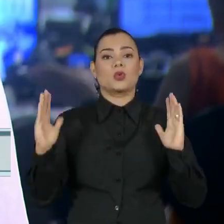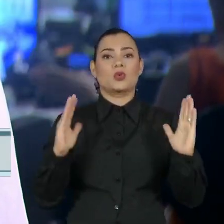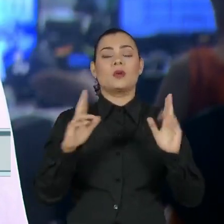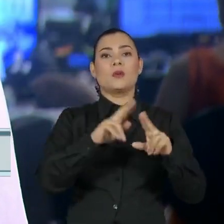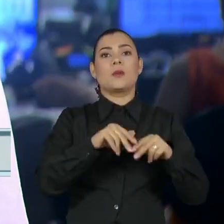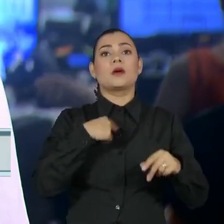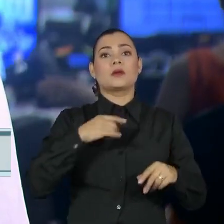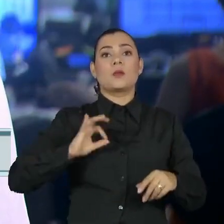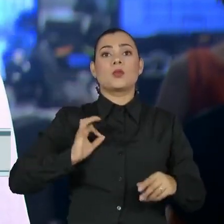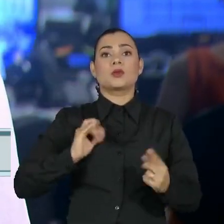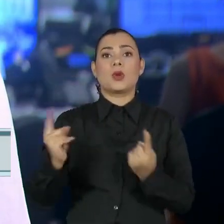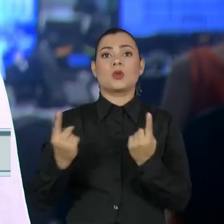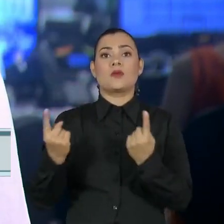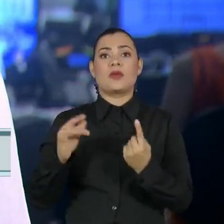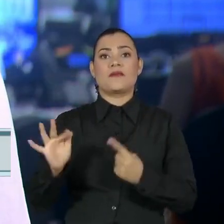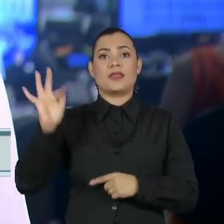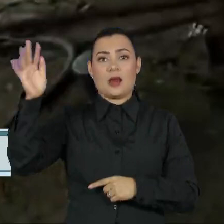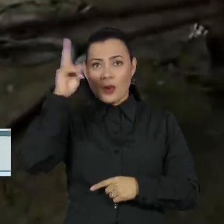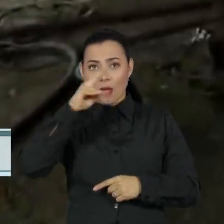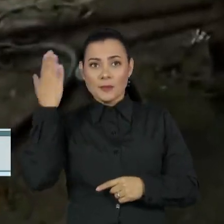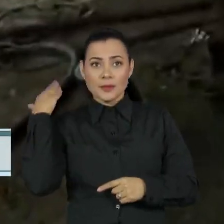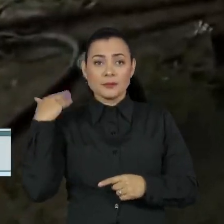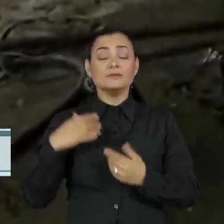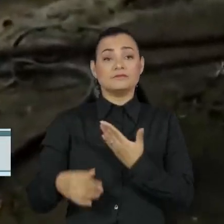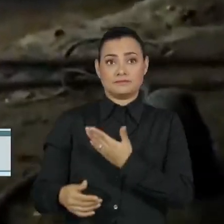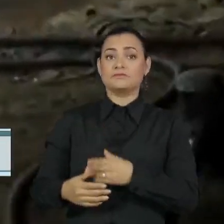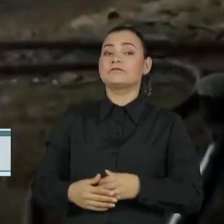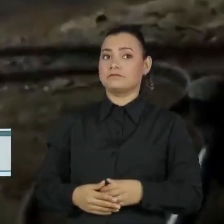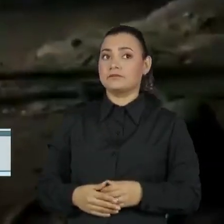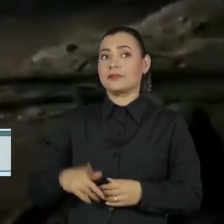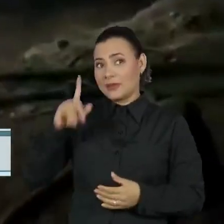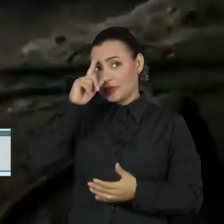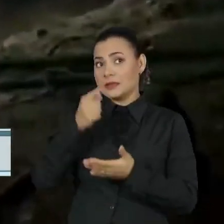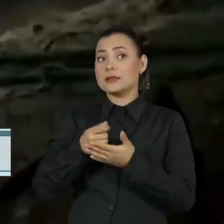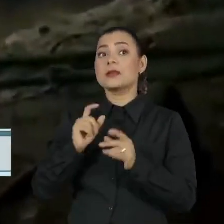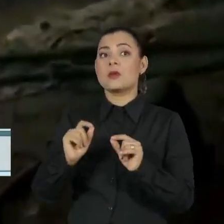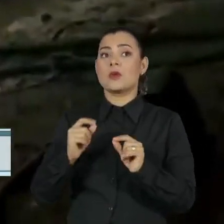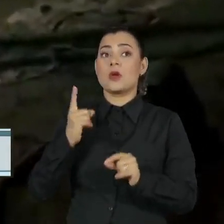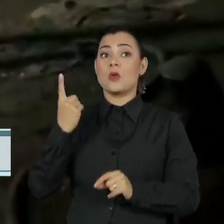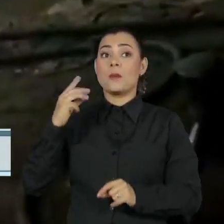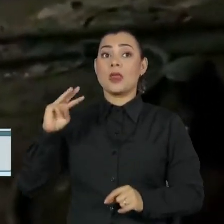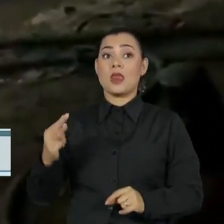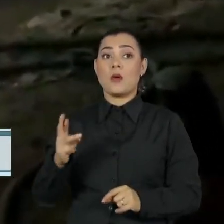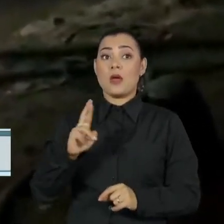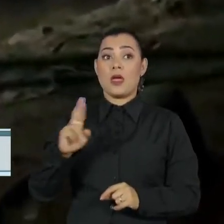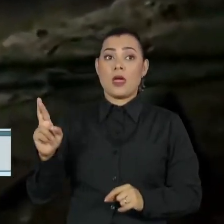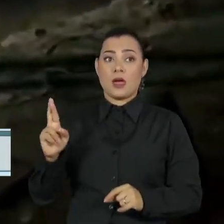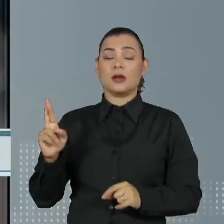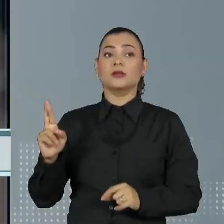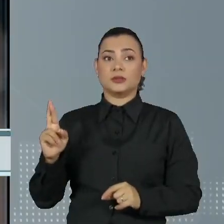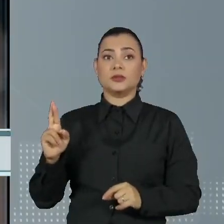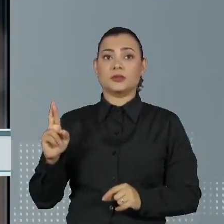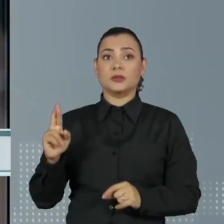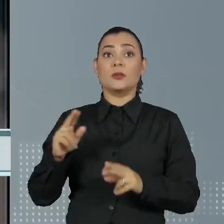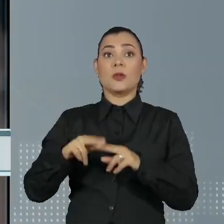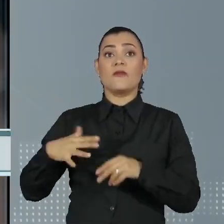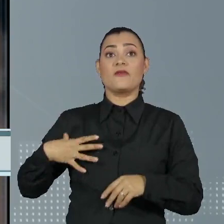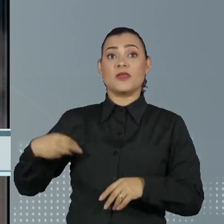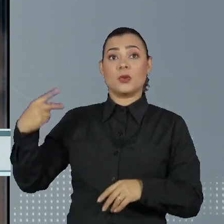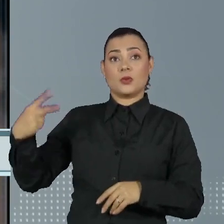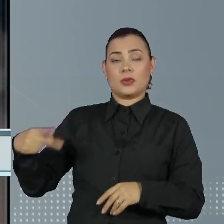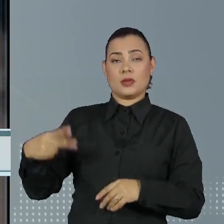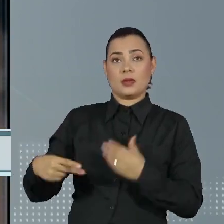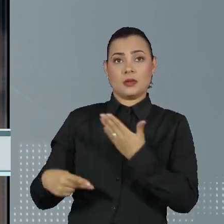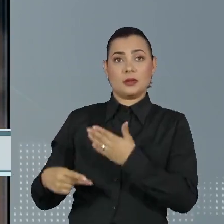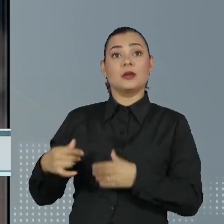abordagem da Polícia Rodoviária Federal. A decisão determina o pagamento de um milhão de reais como danos morais ao filho de Genivaldo